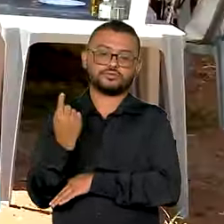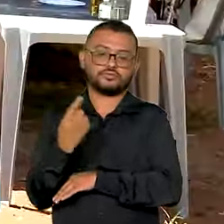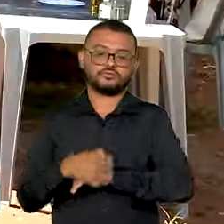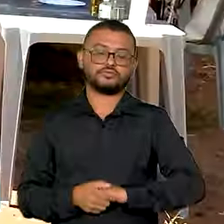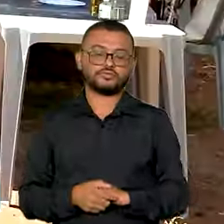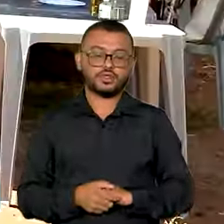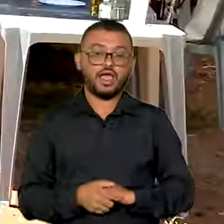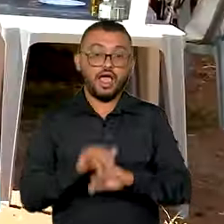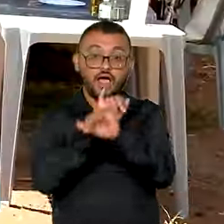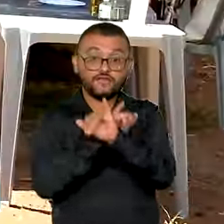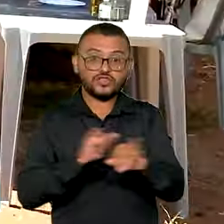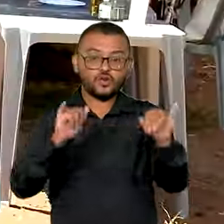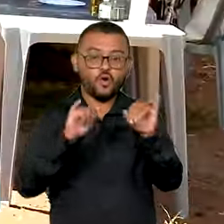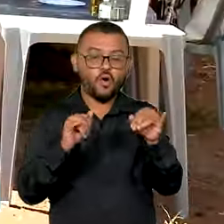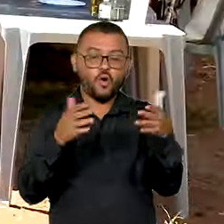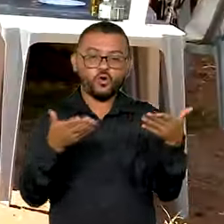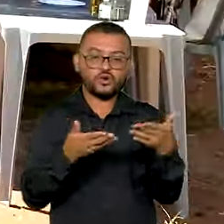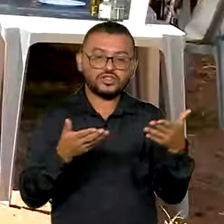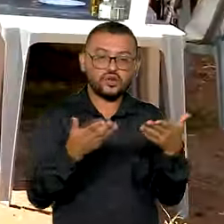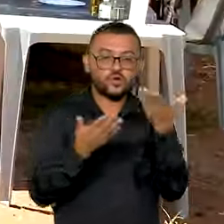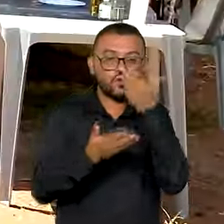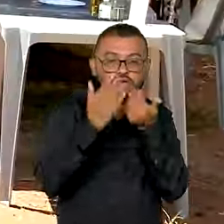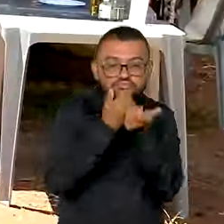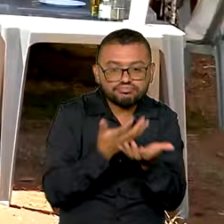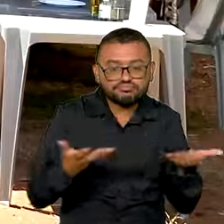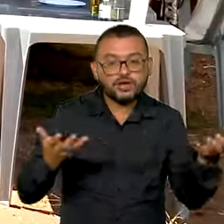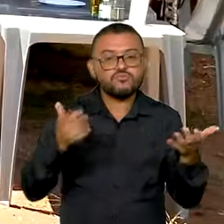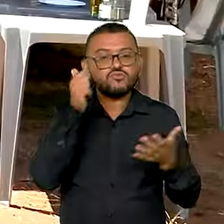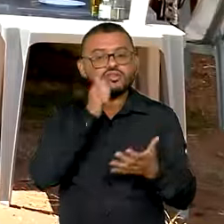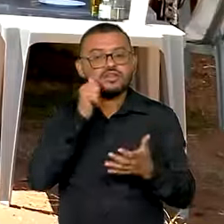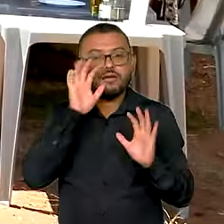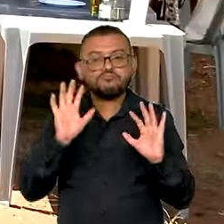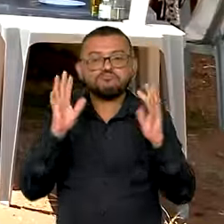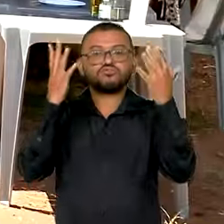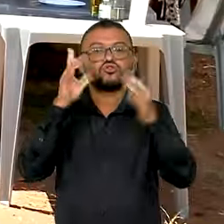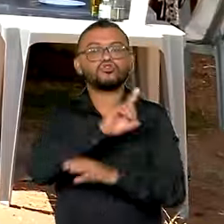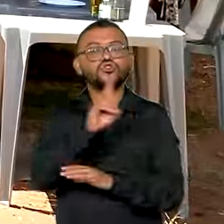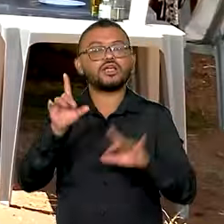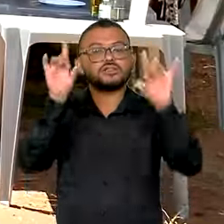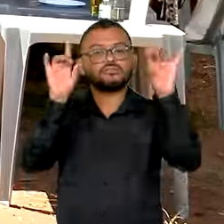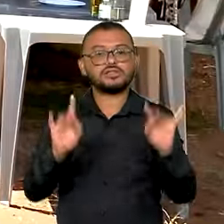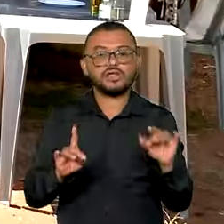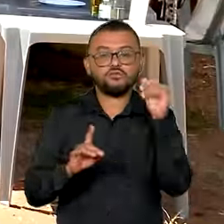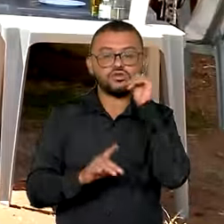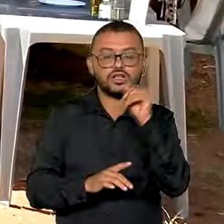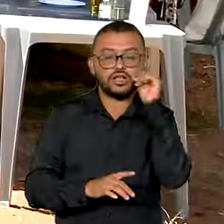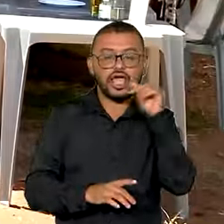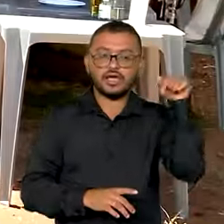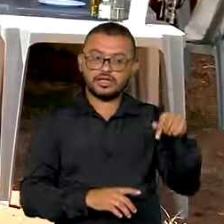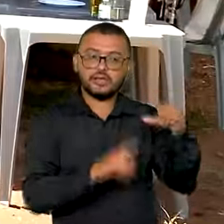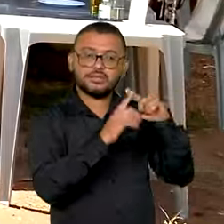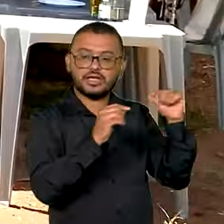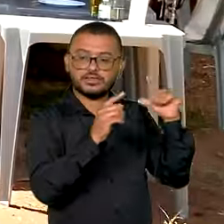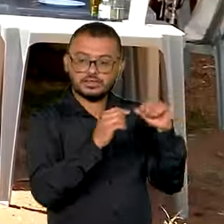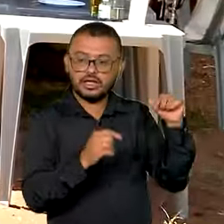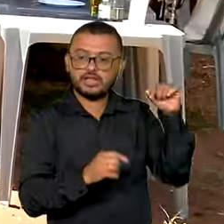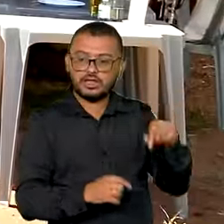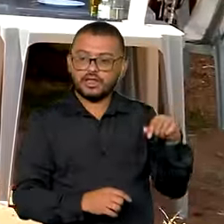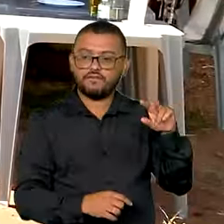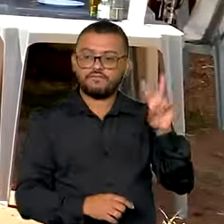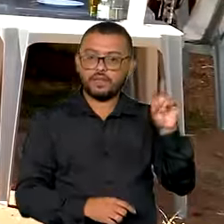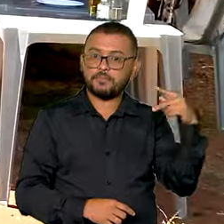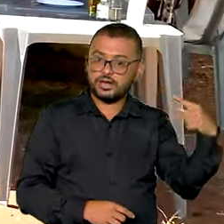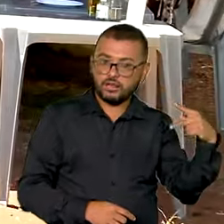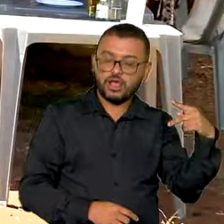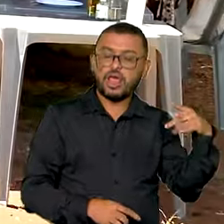foi feito durante um almoço para celebrar o Dia Internacional da Mulher na Vila Planalto, em Brasília. Ao lado